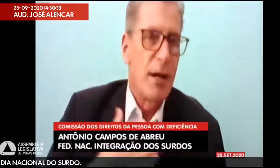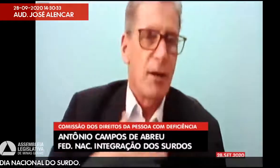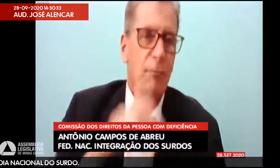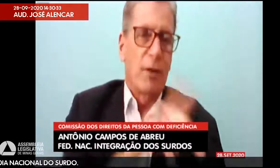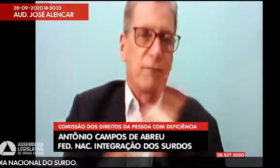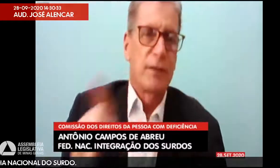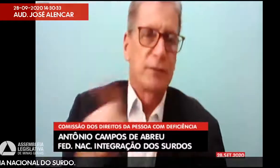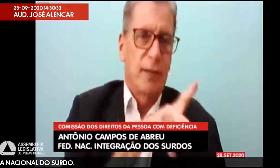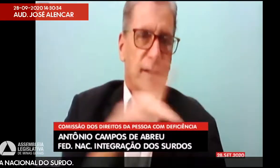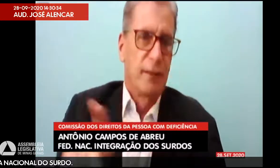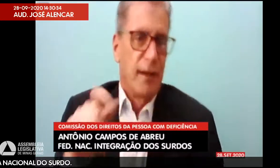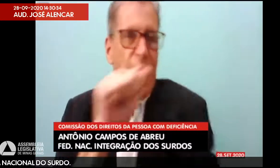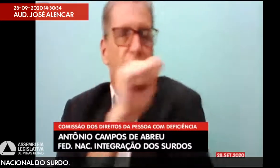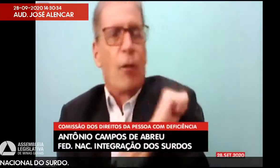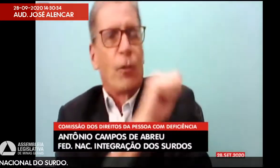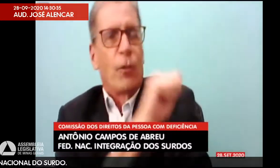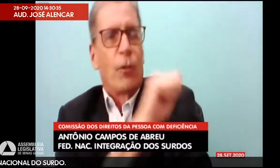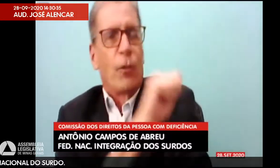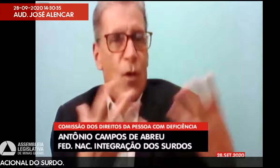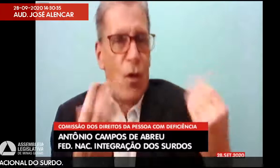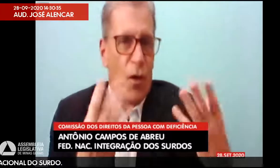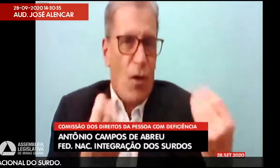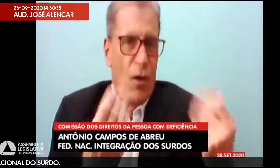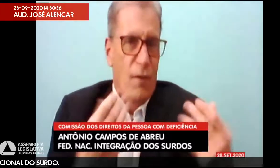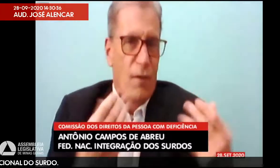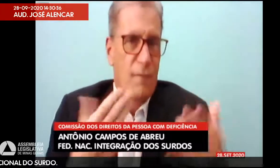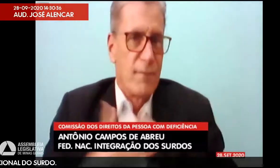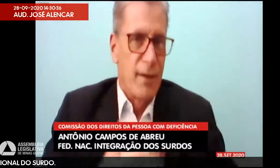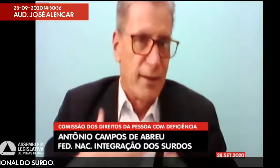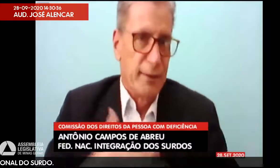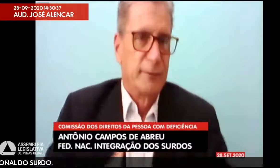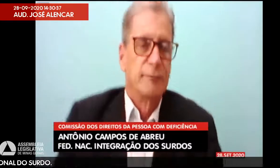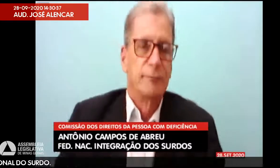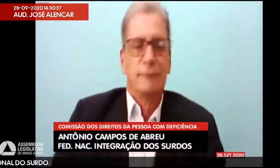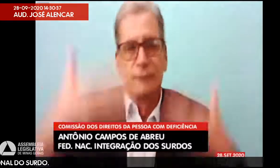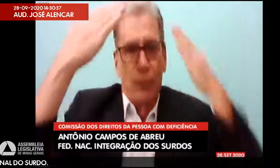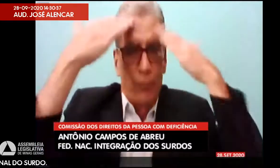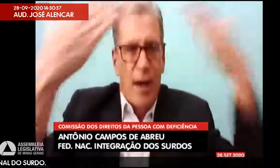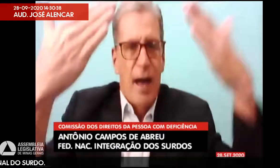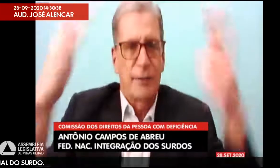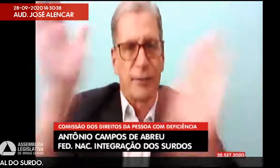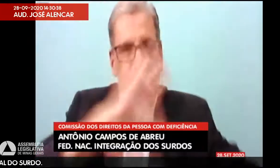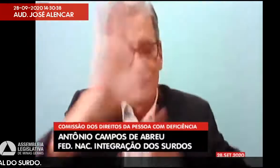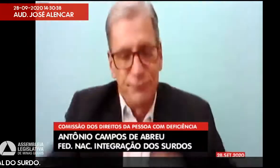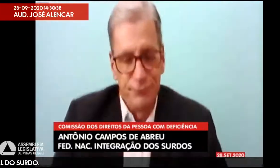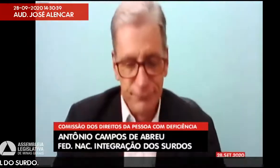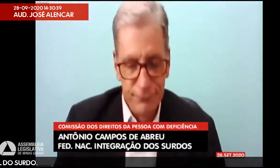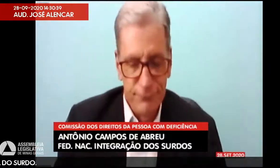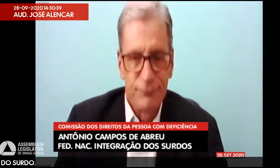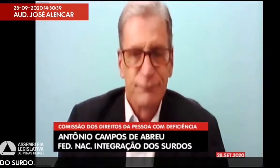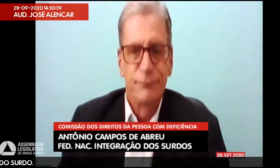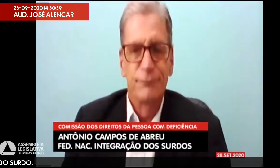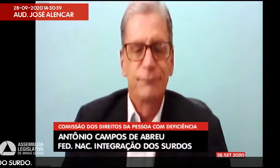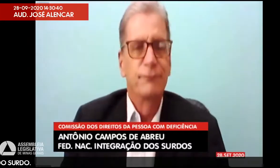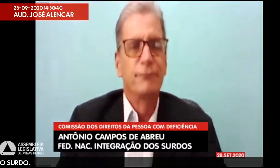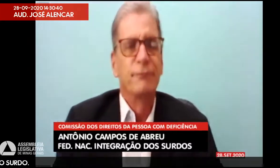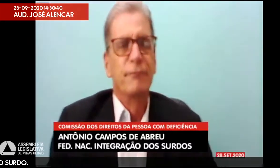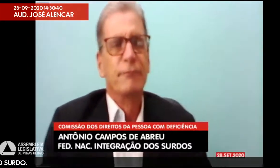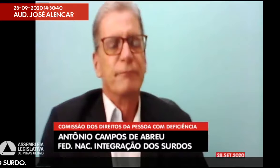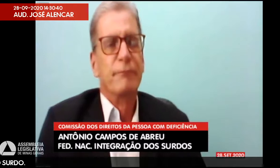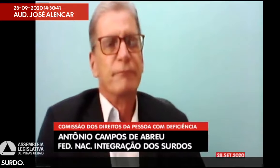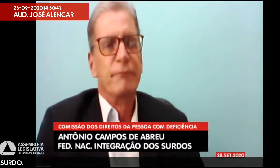Agradeço também ao Francisco Sarras, escola, aos professores, aos alunos. Eu estou muito satisfeito. Muito obrigada.